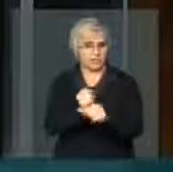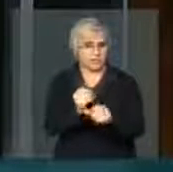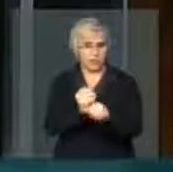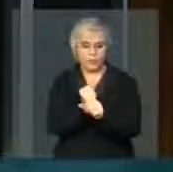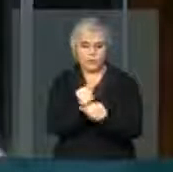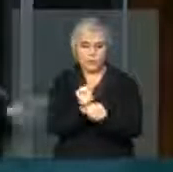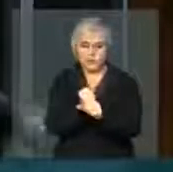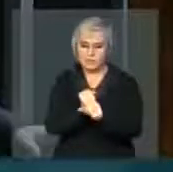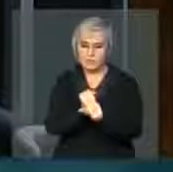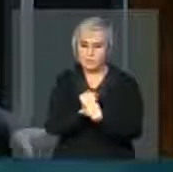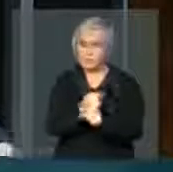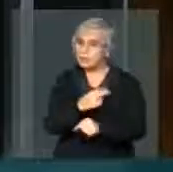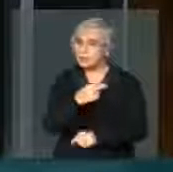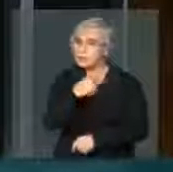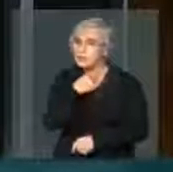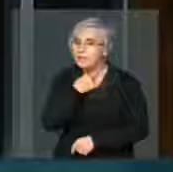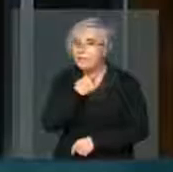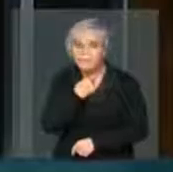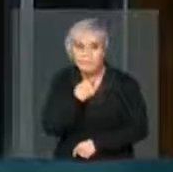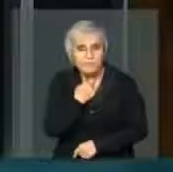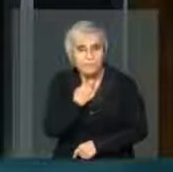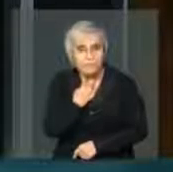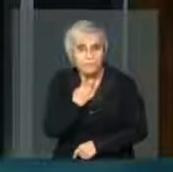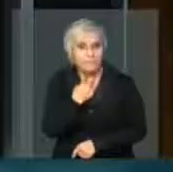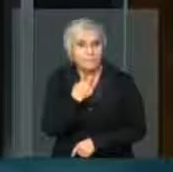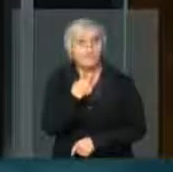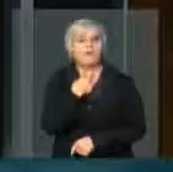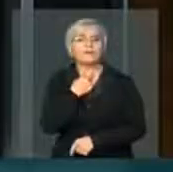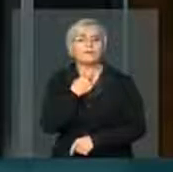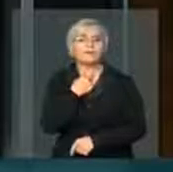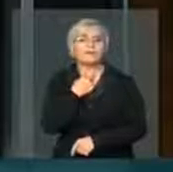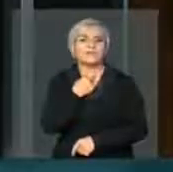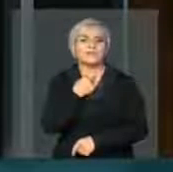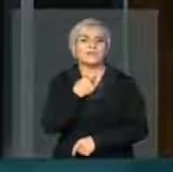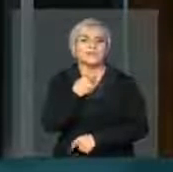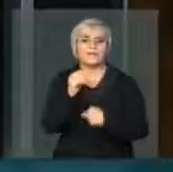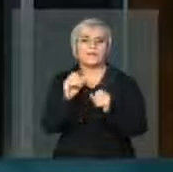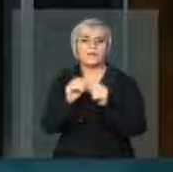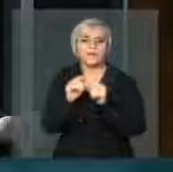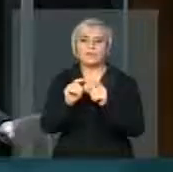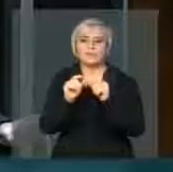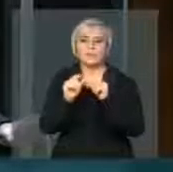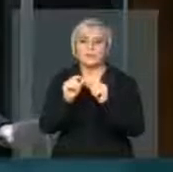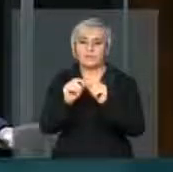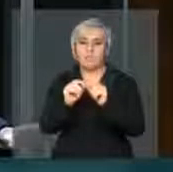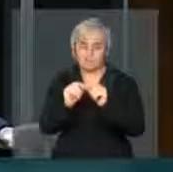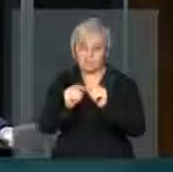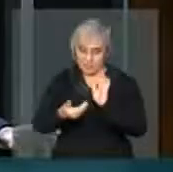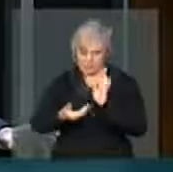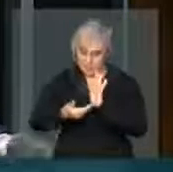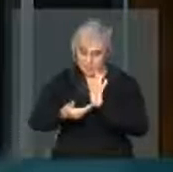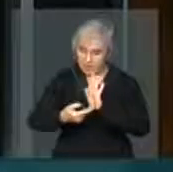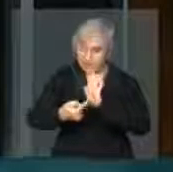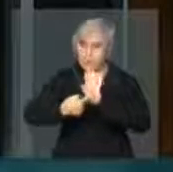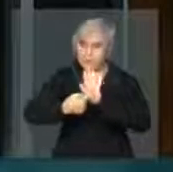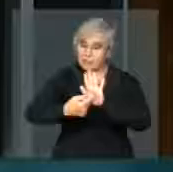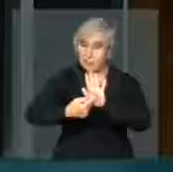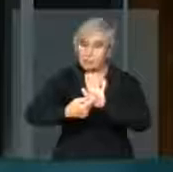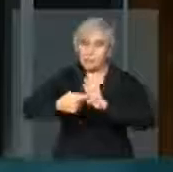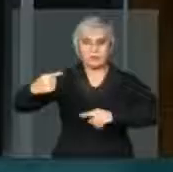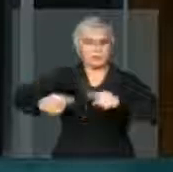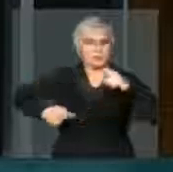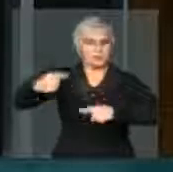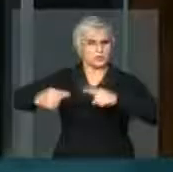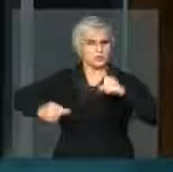única e exclusivamente para que a Câmara dos Deputados patrocine um processo de disputa